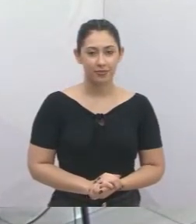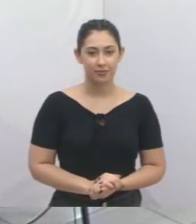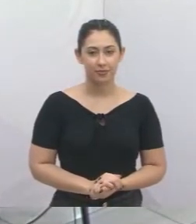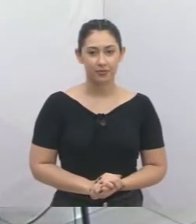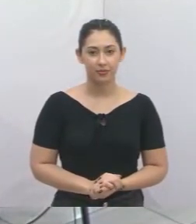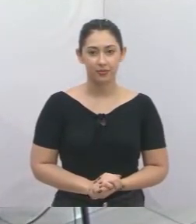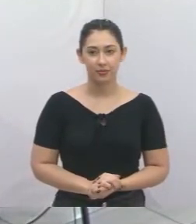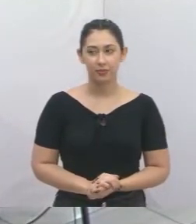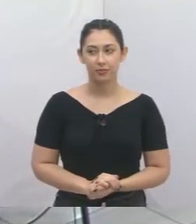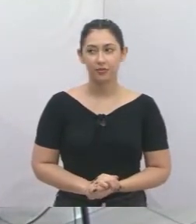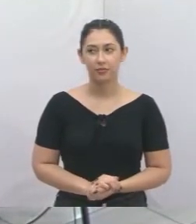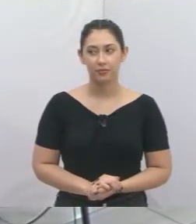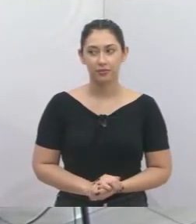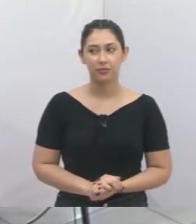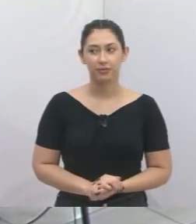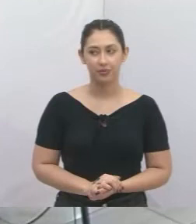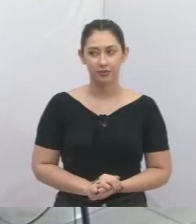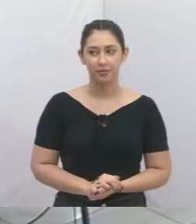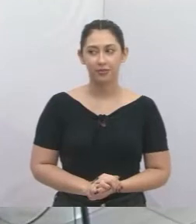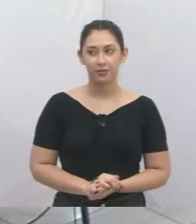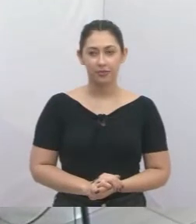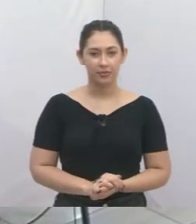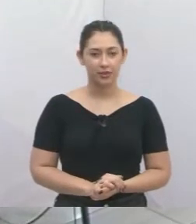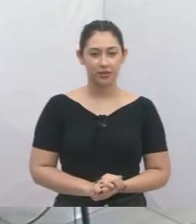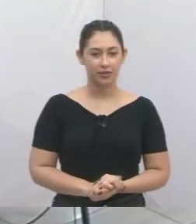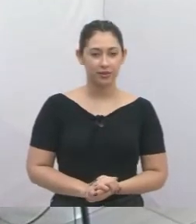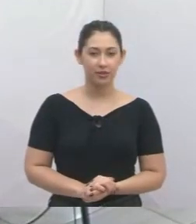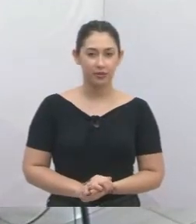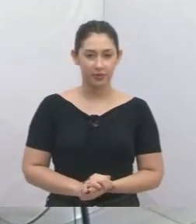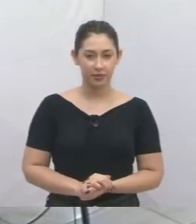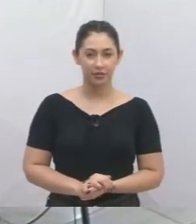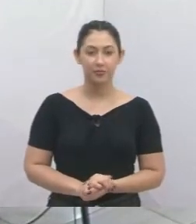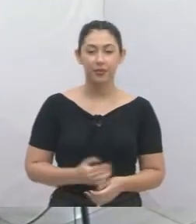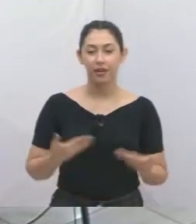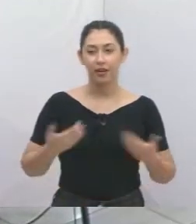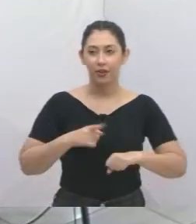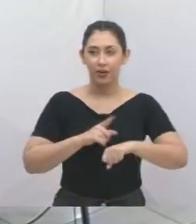Não havendo mais matéria a se tratar da ordem do dia, passaremos o horário da tribuna livre. Parabéns. Obrigado.